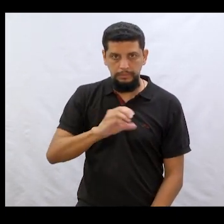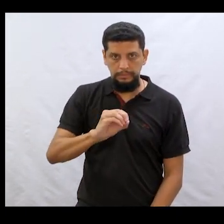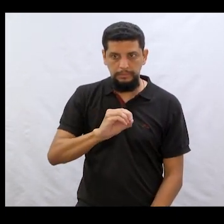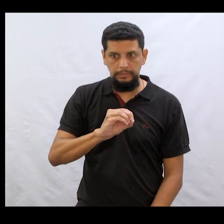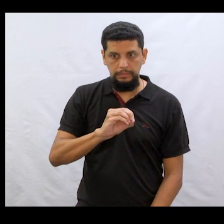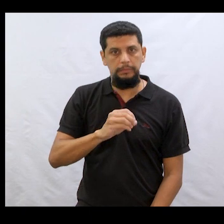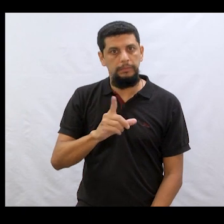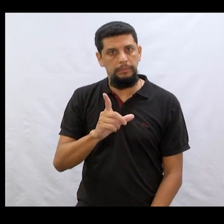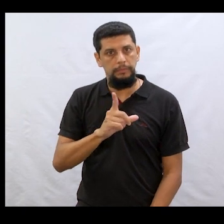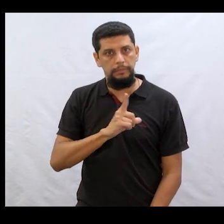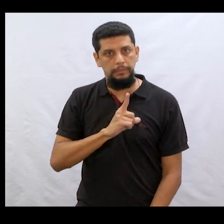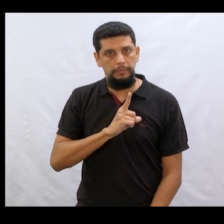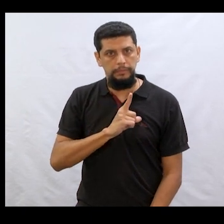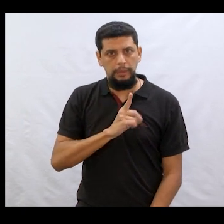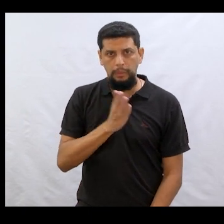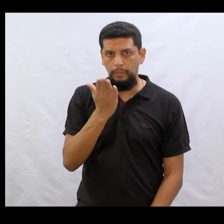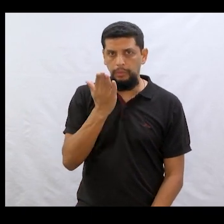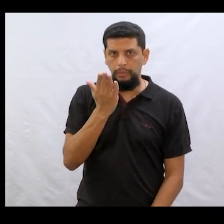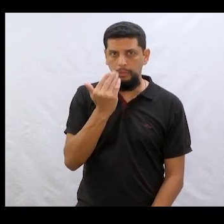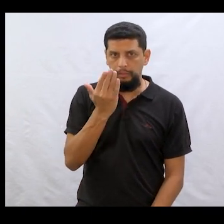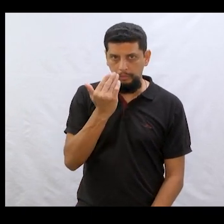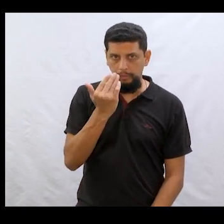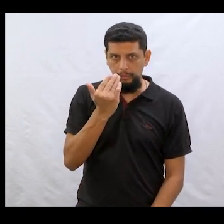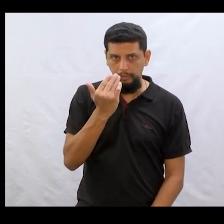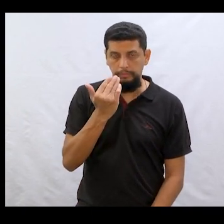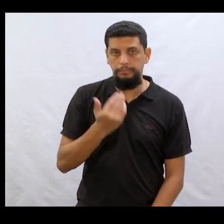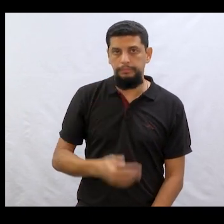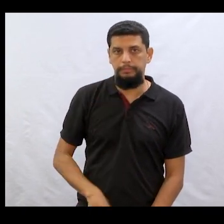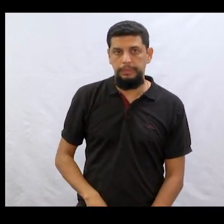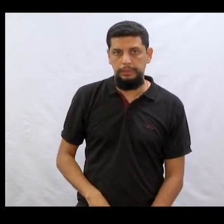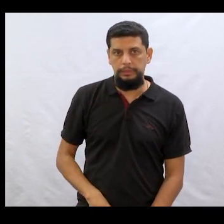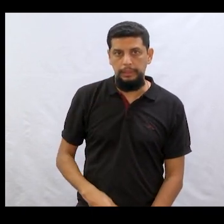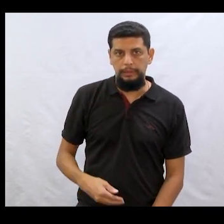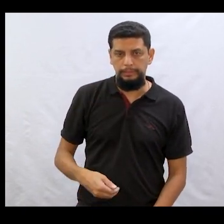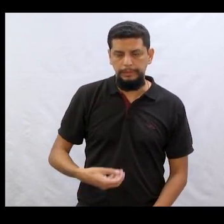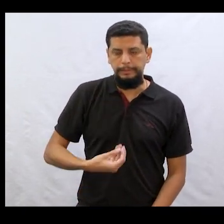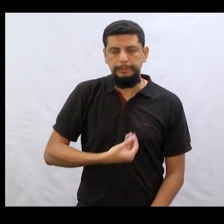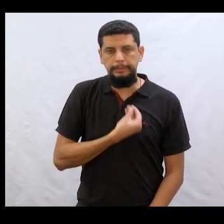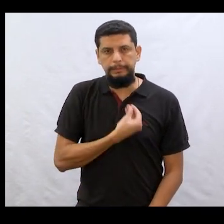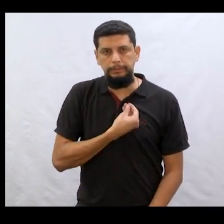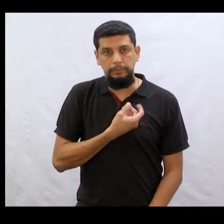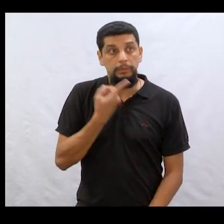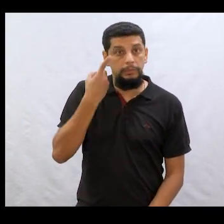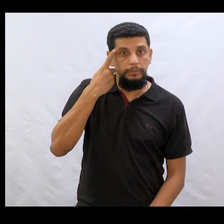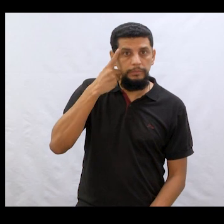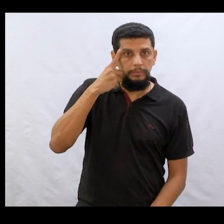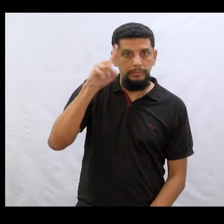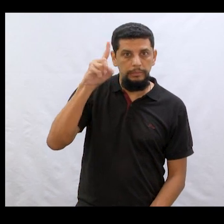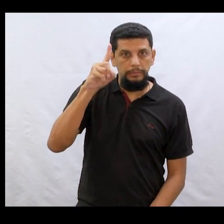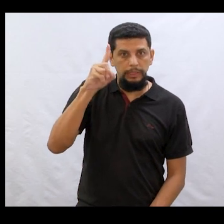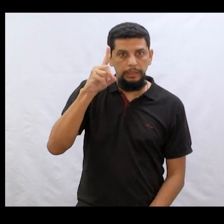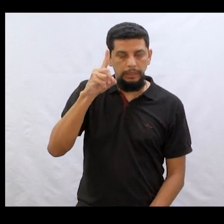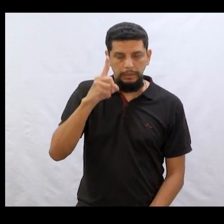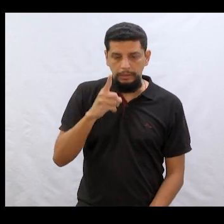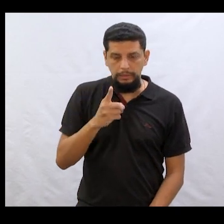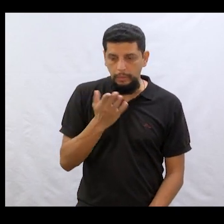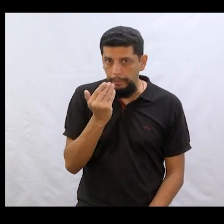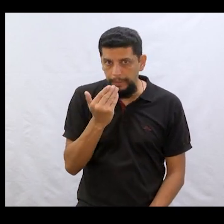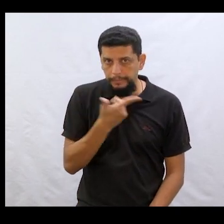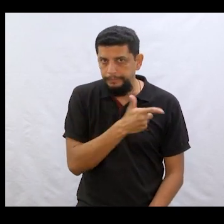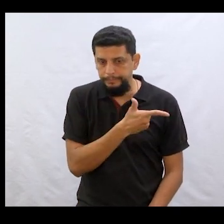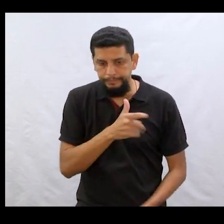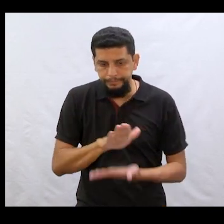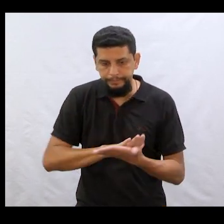E eles tinham comida o suficiente para viver. Mas chegou um dia que eles ficaram sem comida.